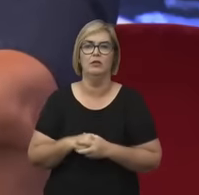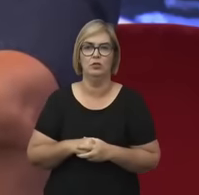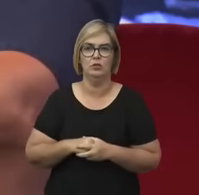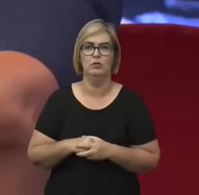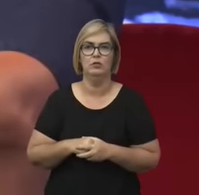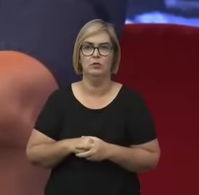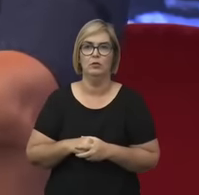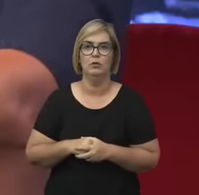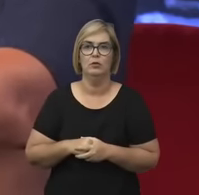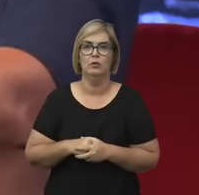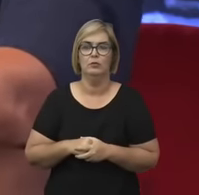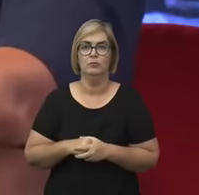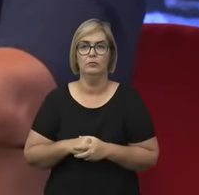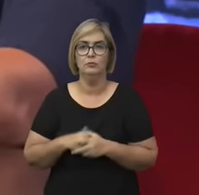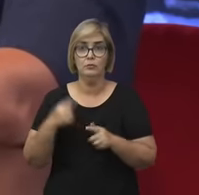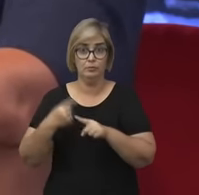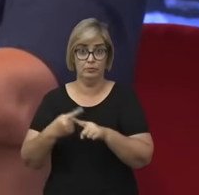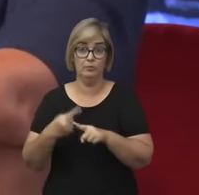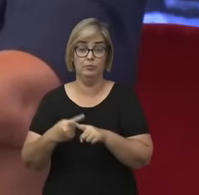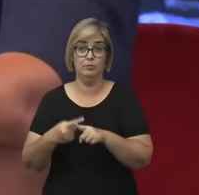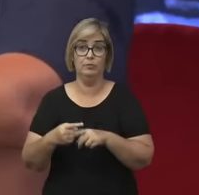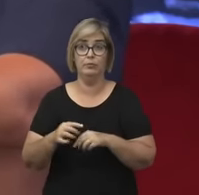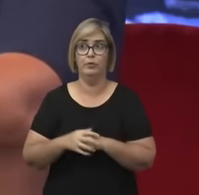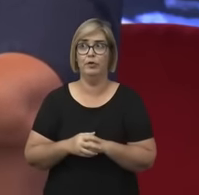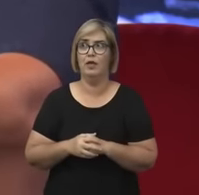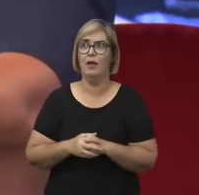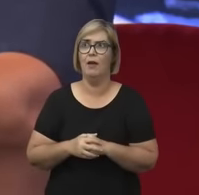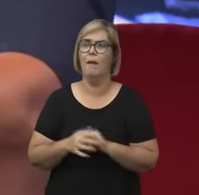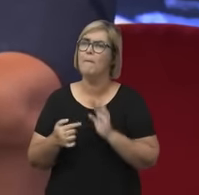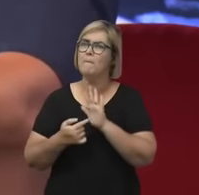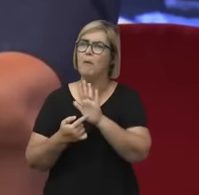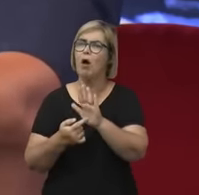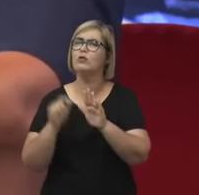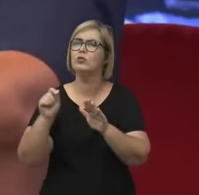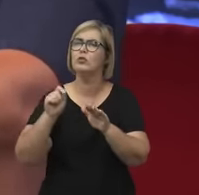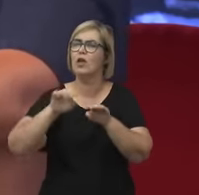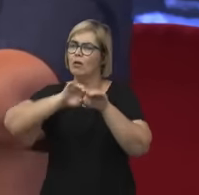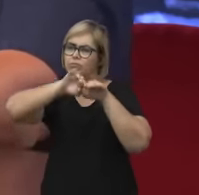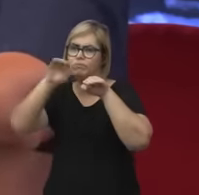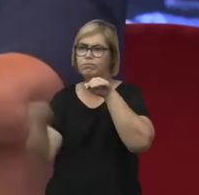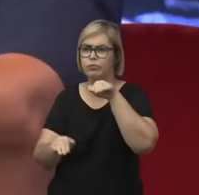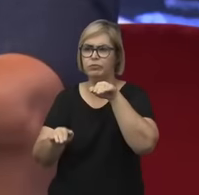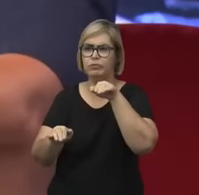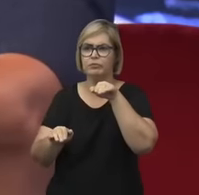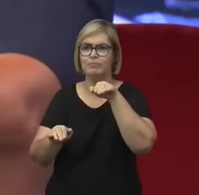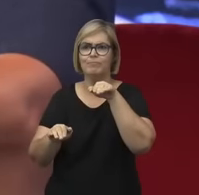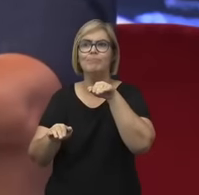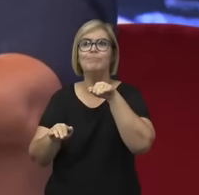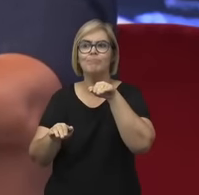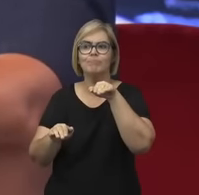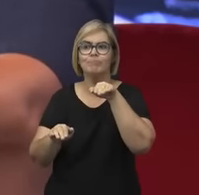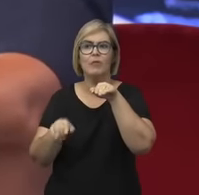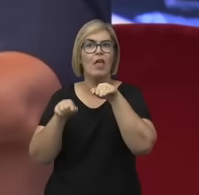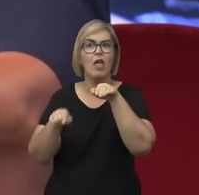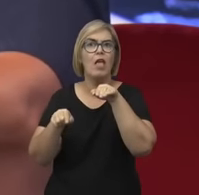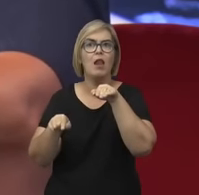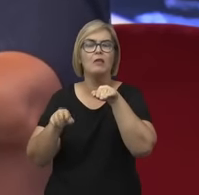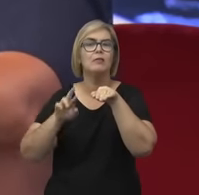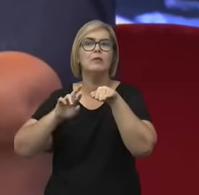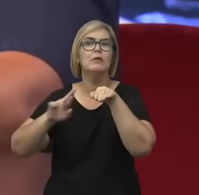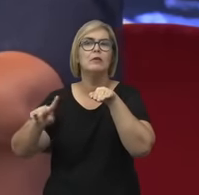justamente, né? A desigualdade, ela não pode ser uma percepção subjetiva.